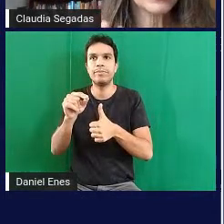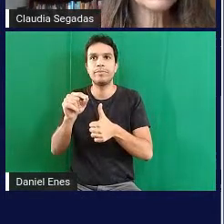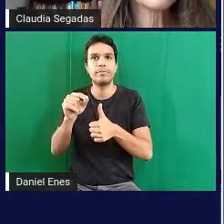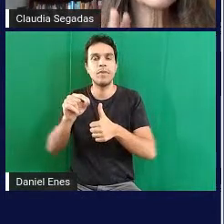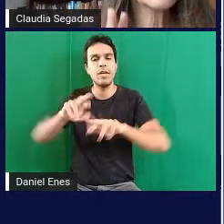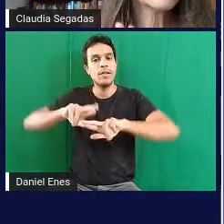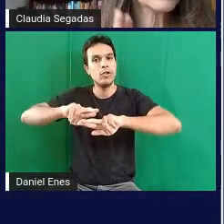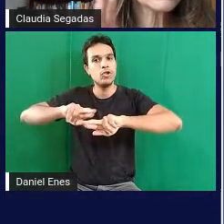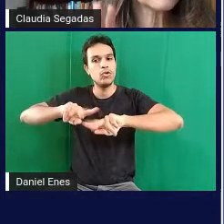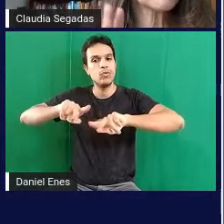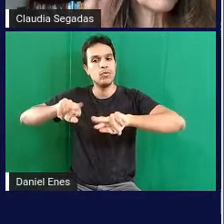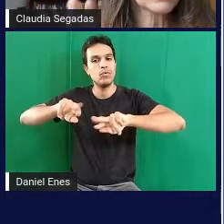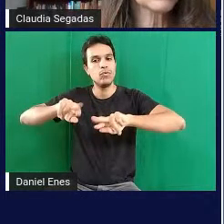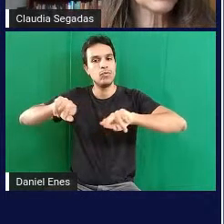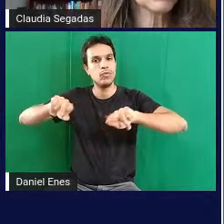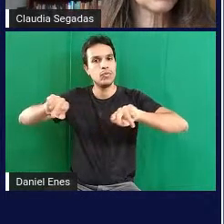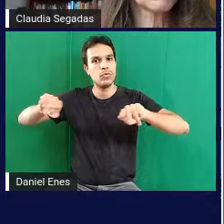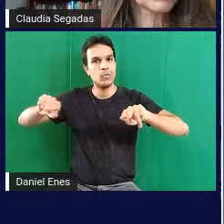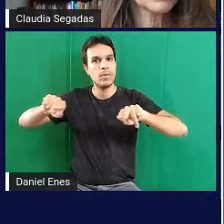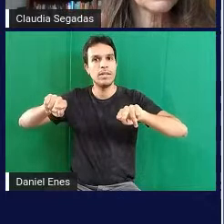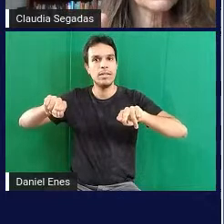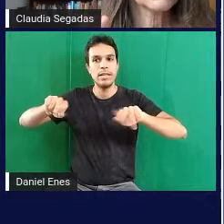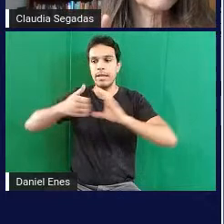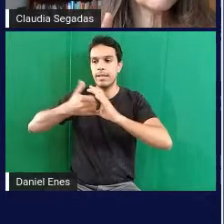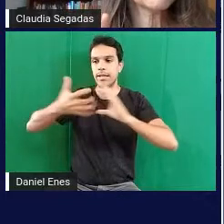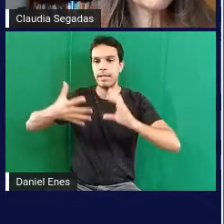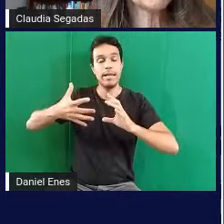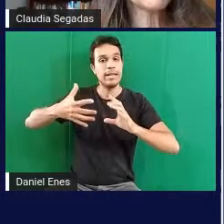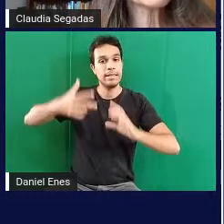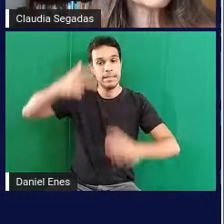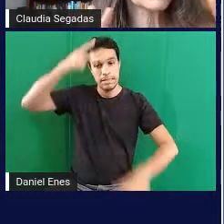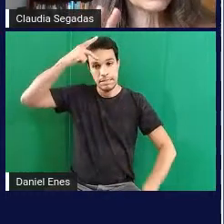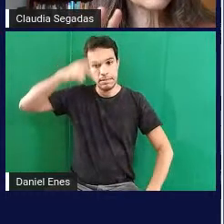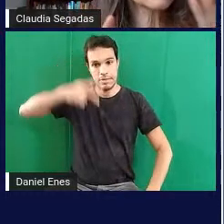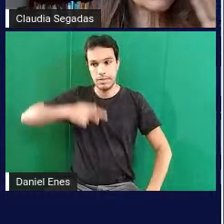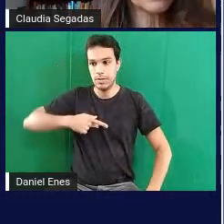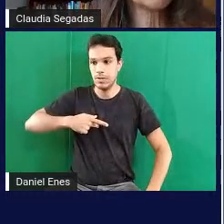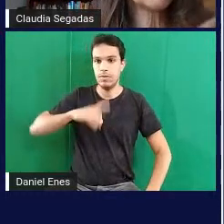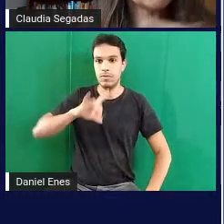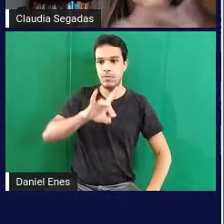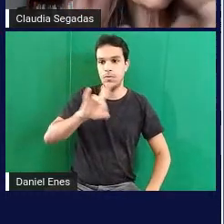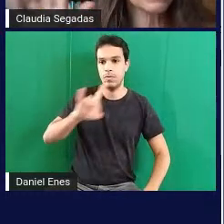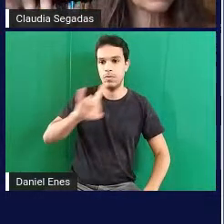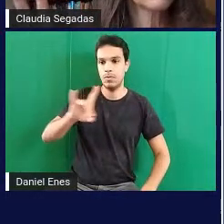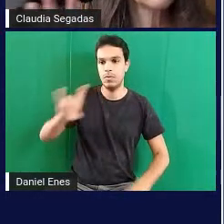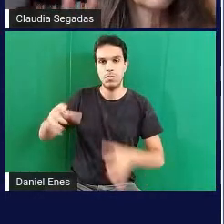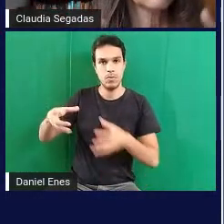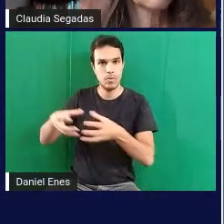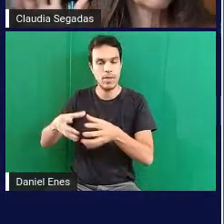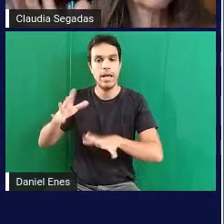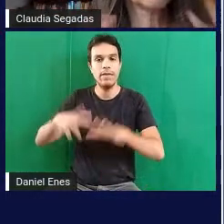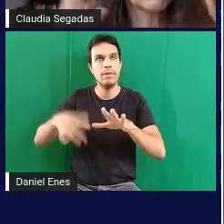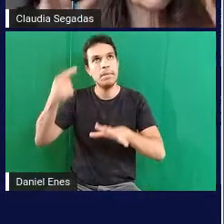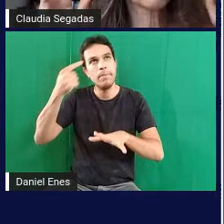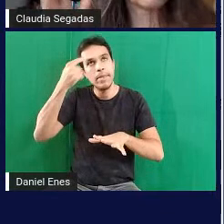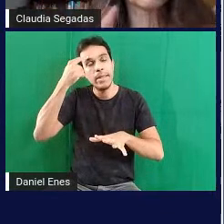diversidade a características individuais dos grupos então por vezes chegar a dizer vamos pensar